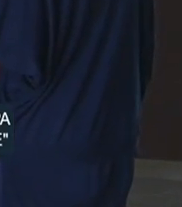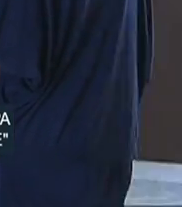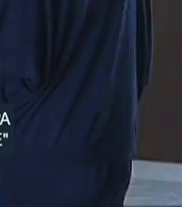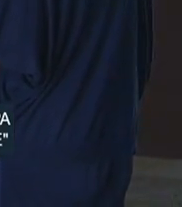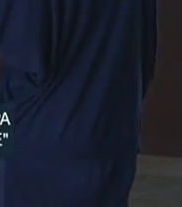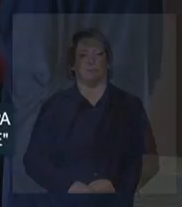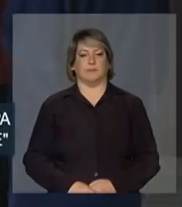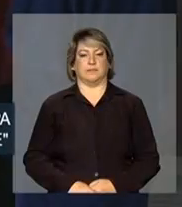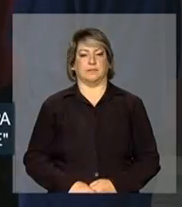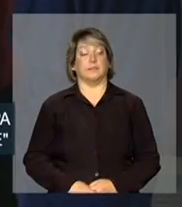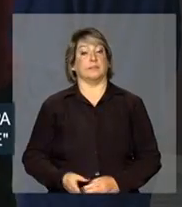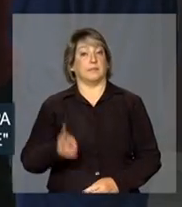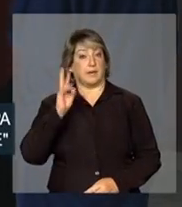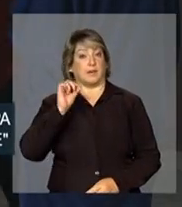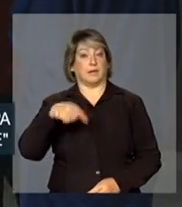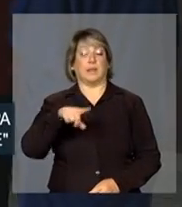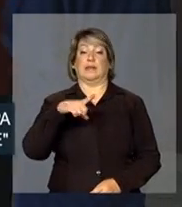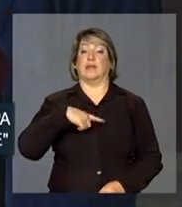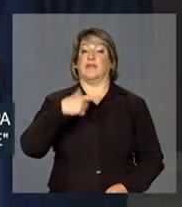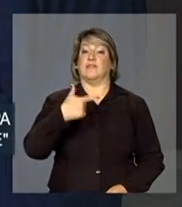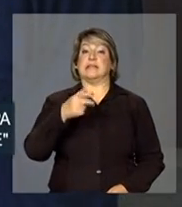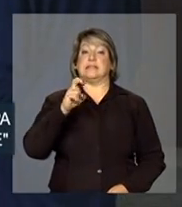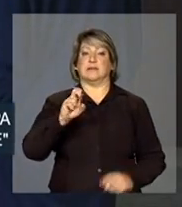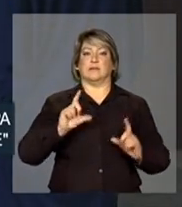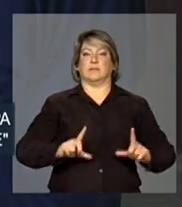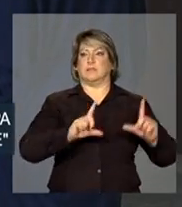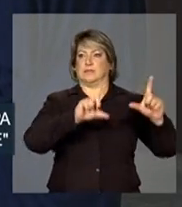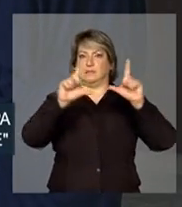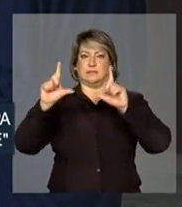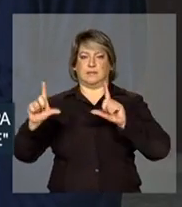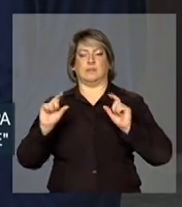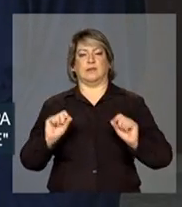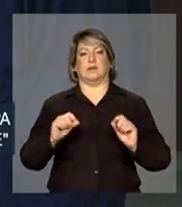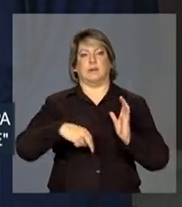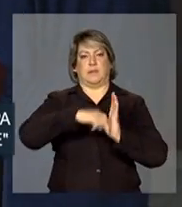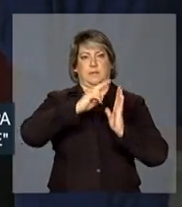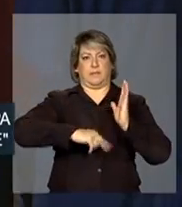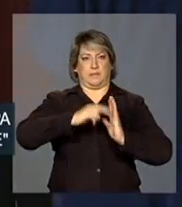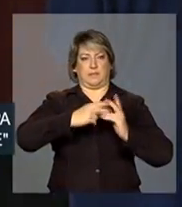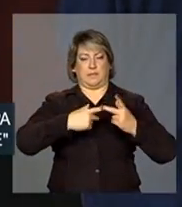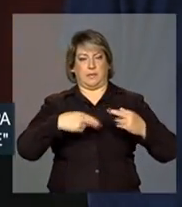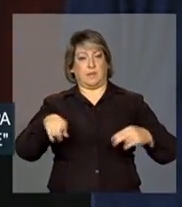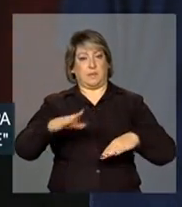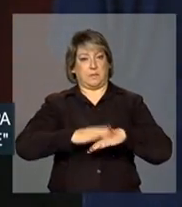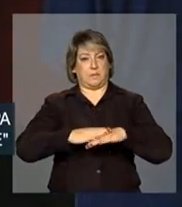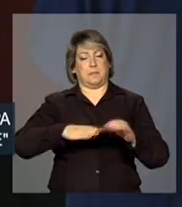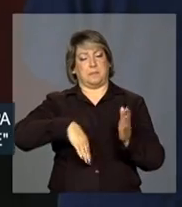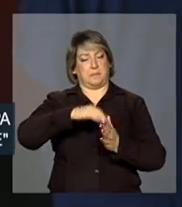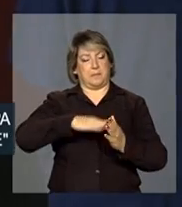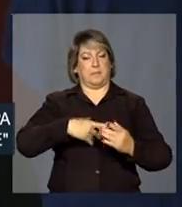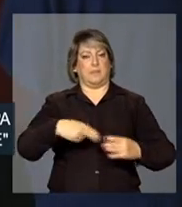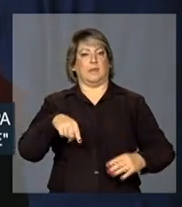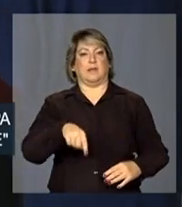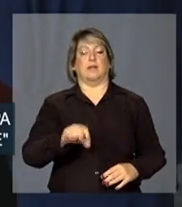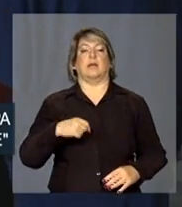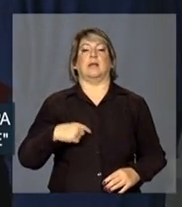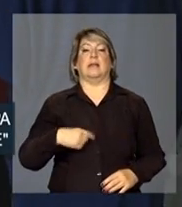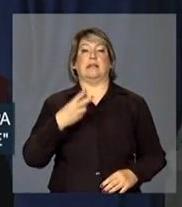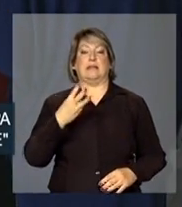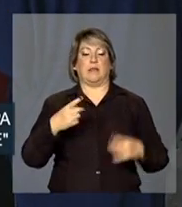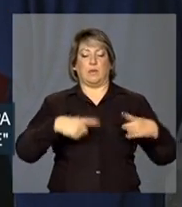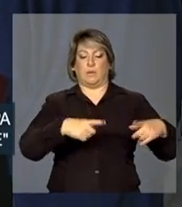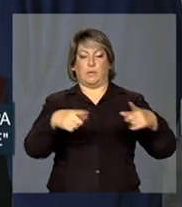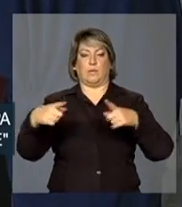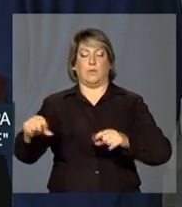Lembrando, então, que são 25 telas pintadas pelo músico e três instalações, sendo uma delas a